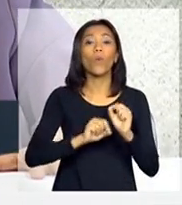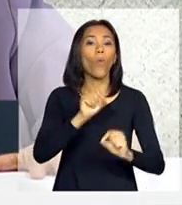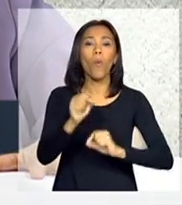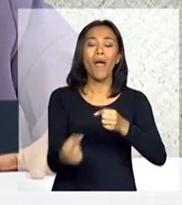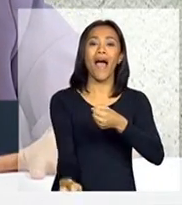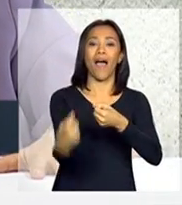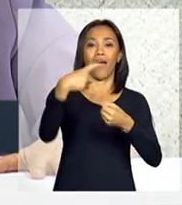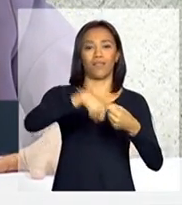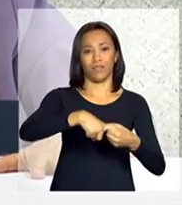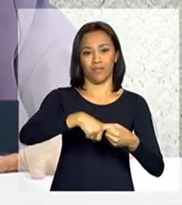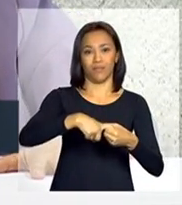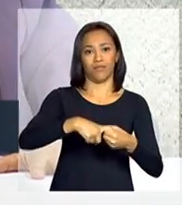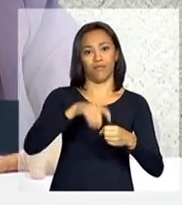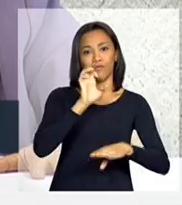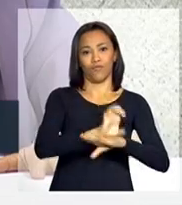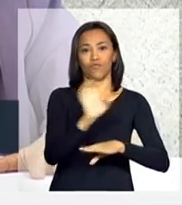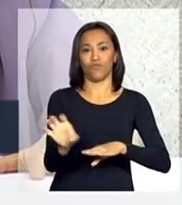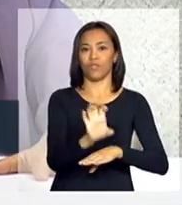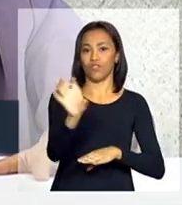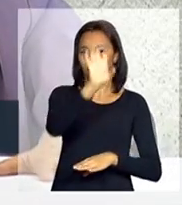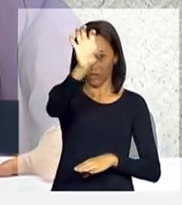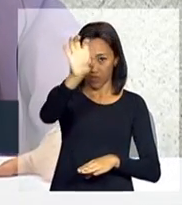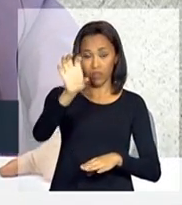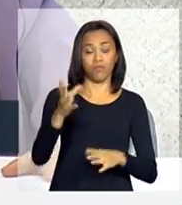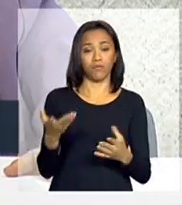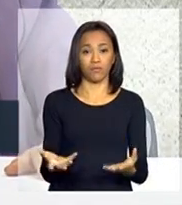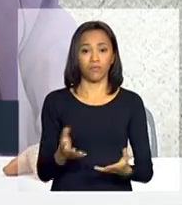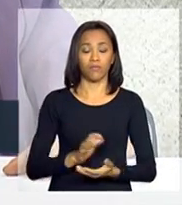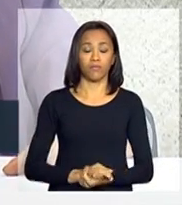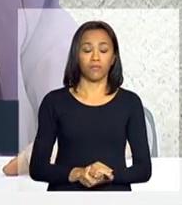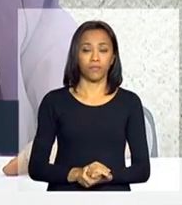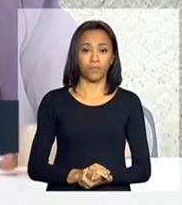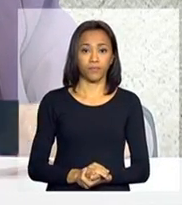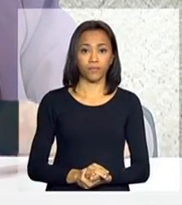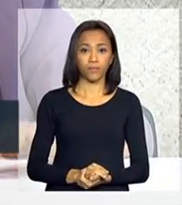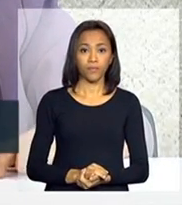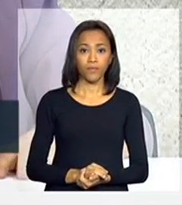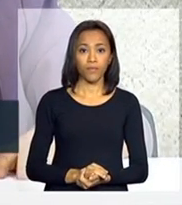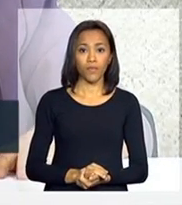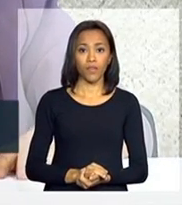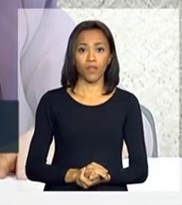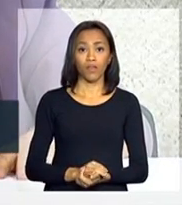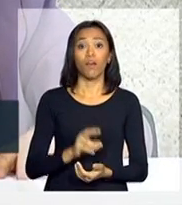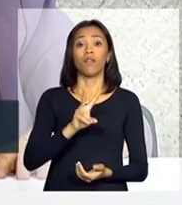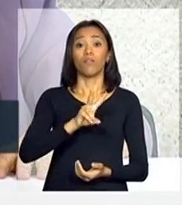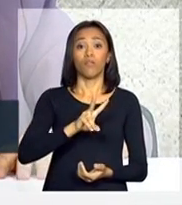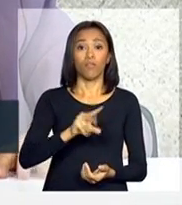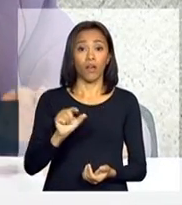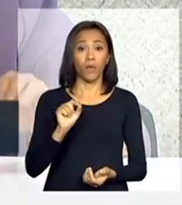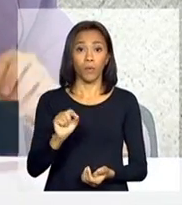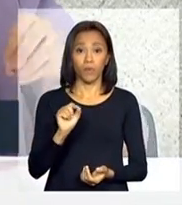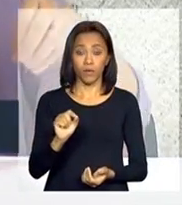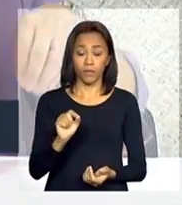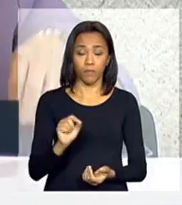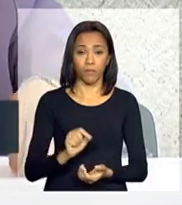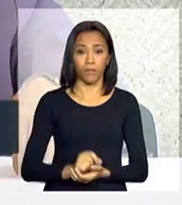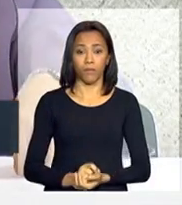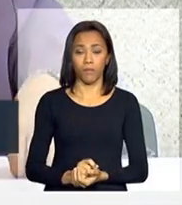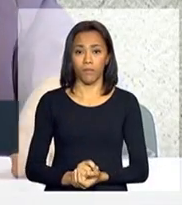estados, serão repassados e